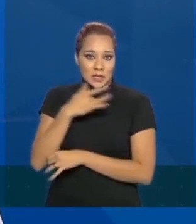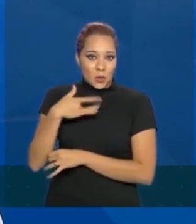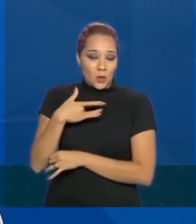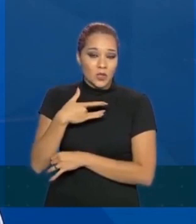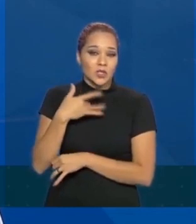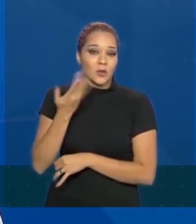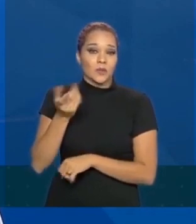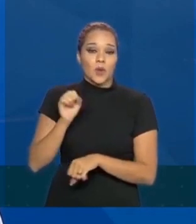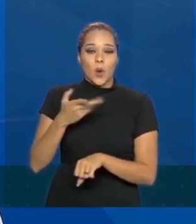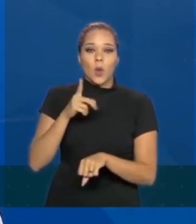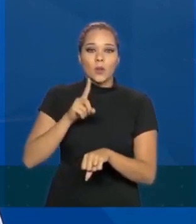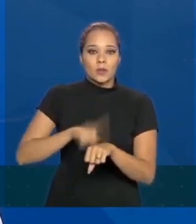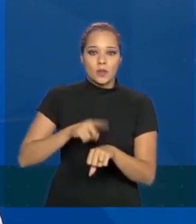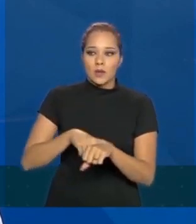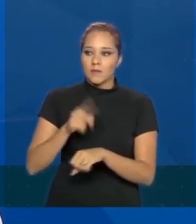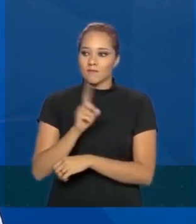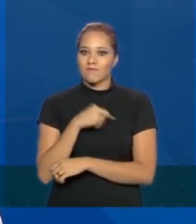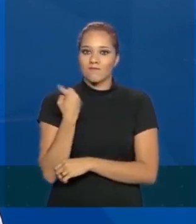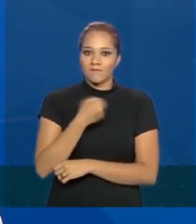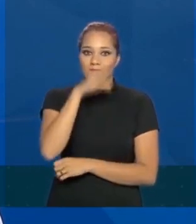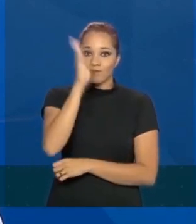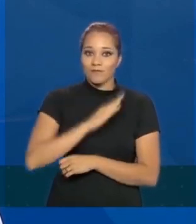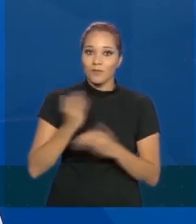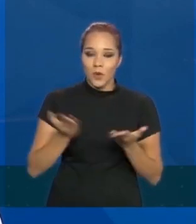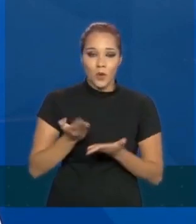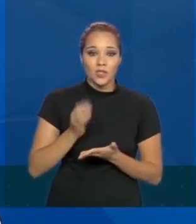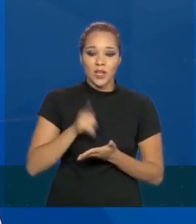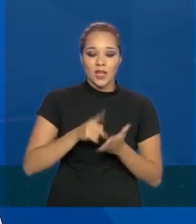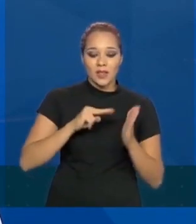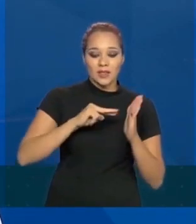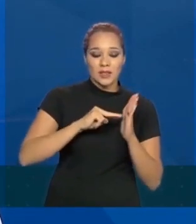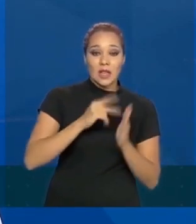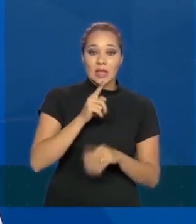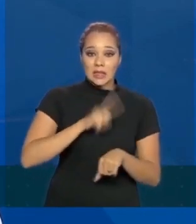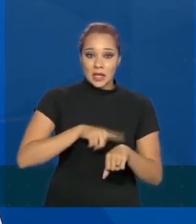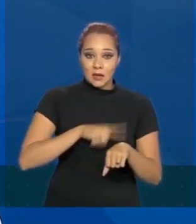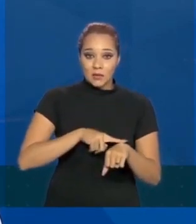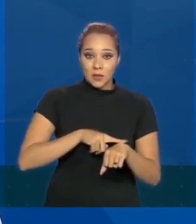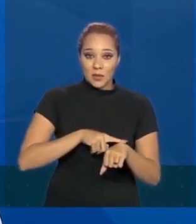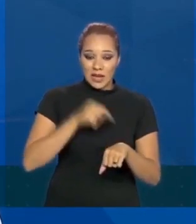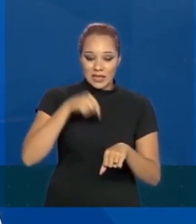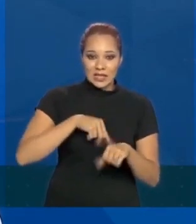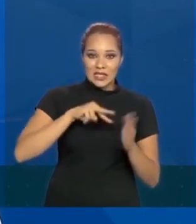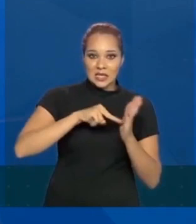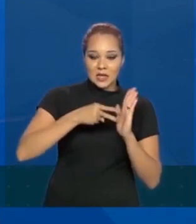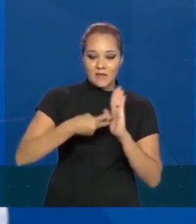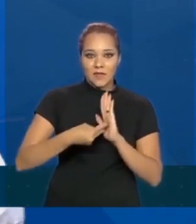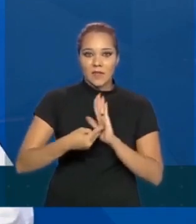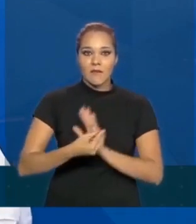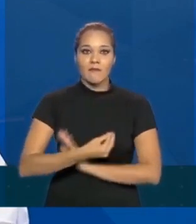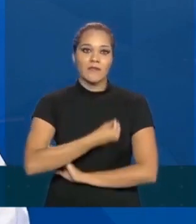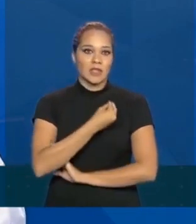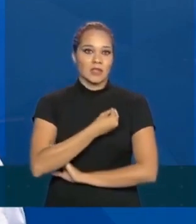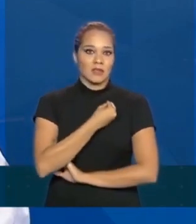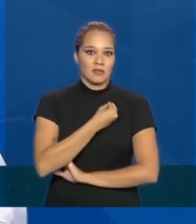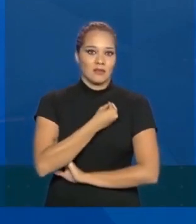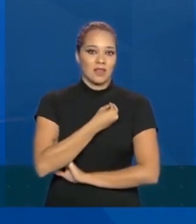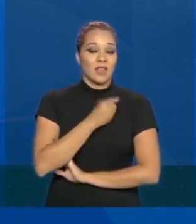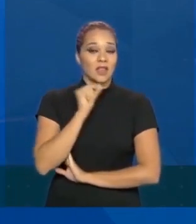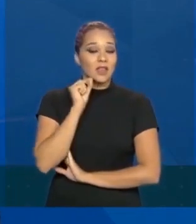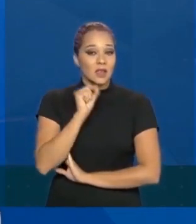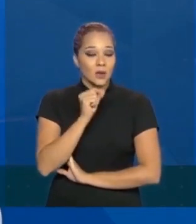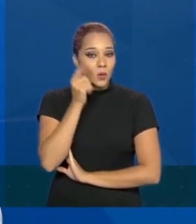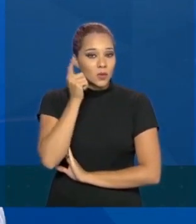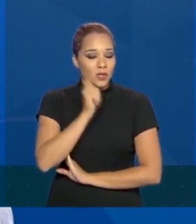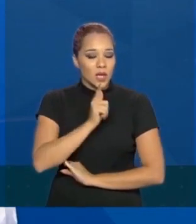para nós brasileiros hoje, é sinônimo de vida. Então, quem puder organizar o